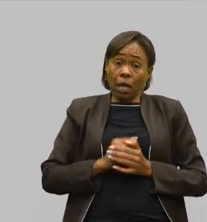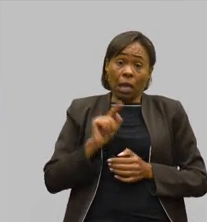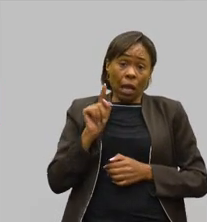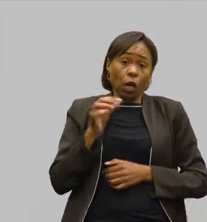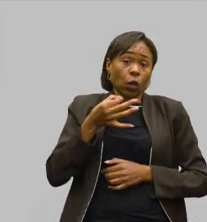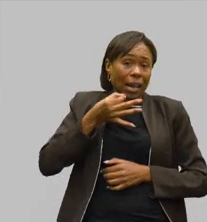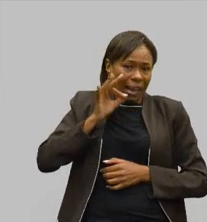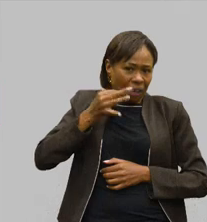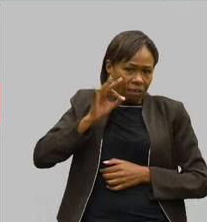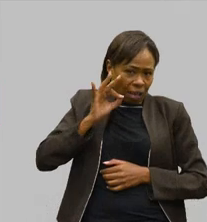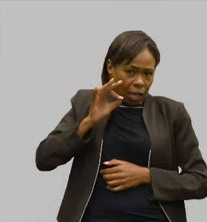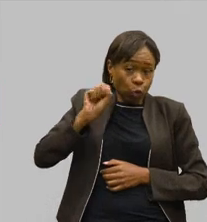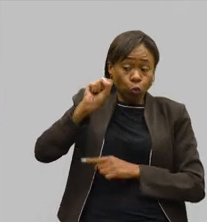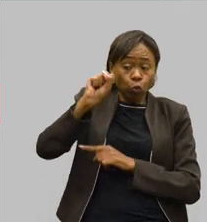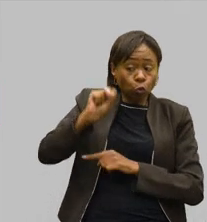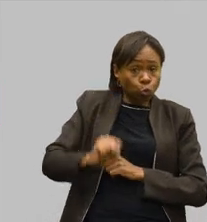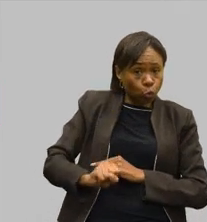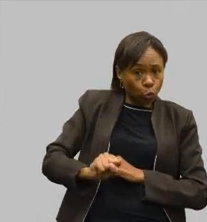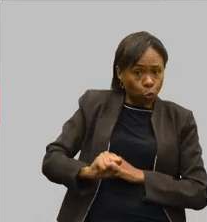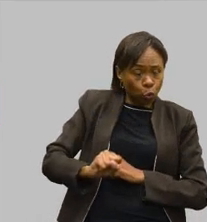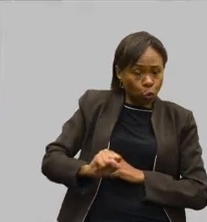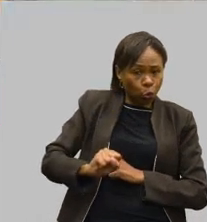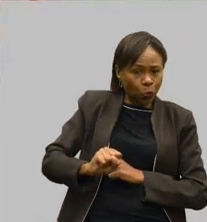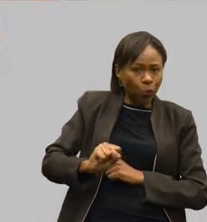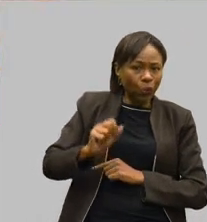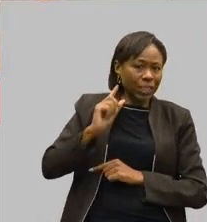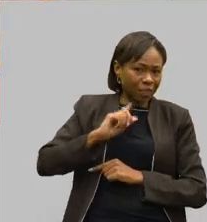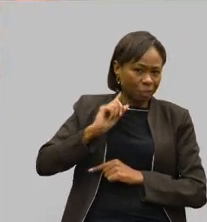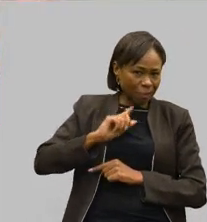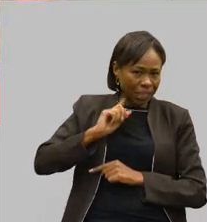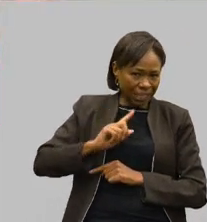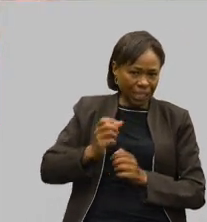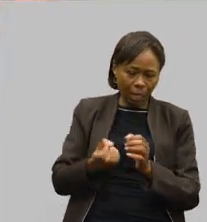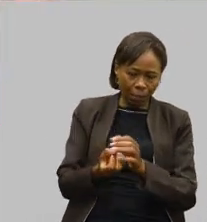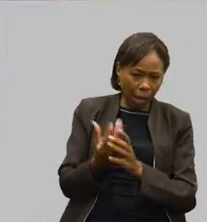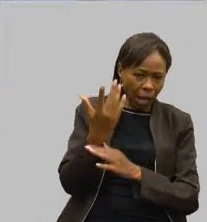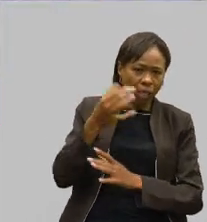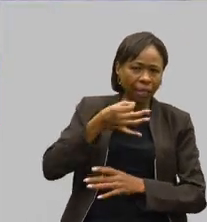Minas, Betão. Nós precisamos ter uma discussão muito mais ampla.